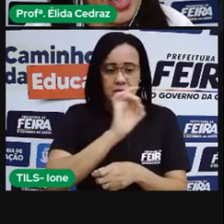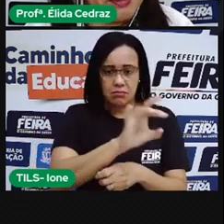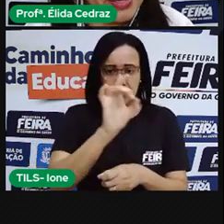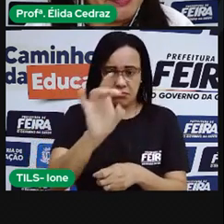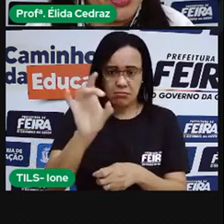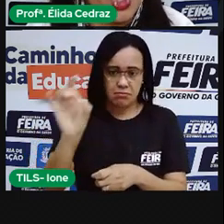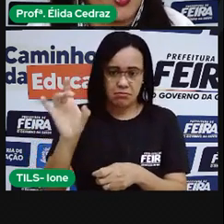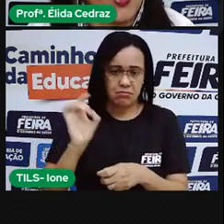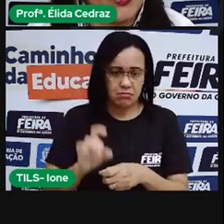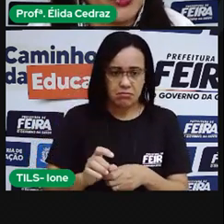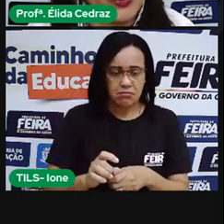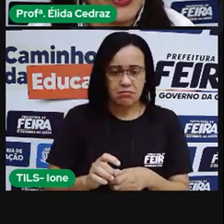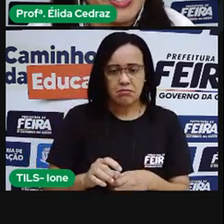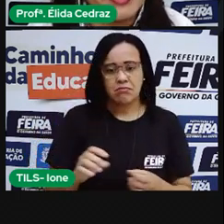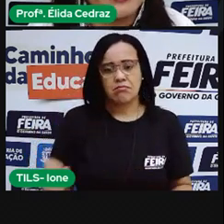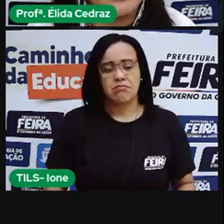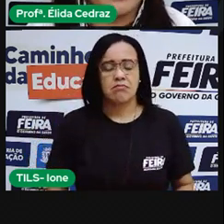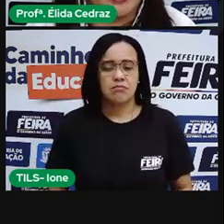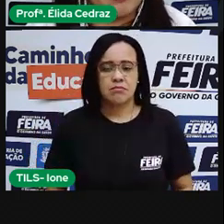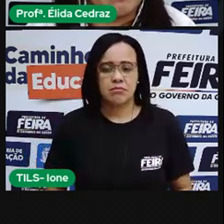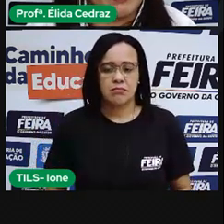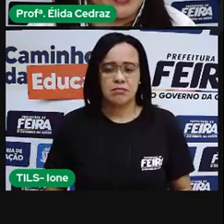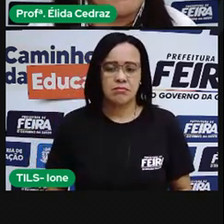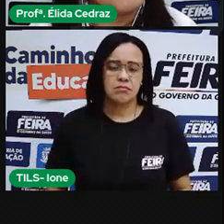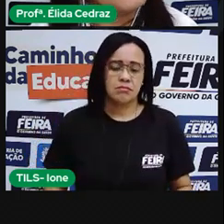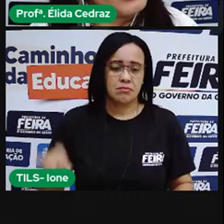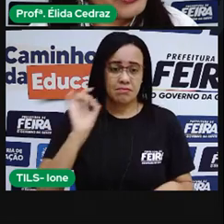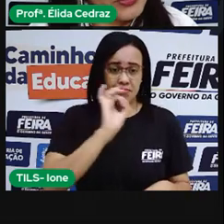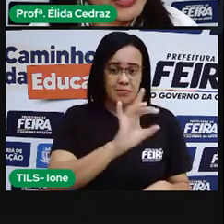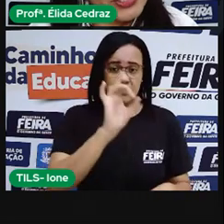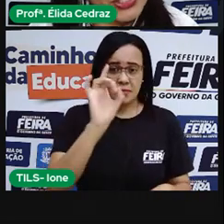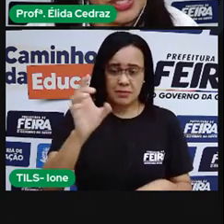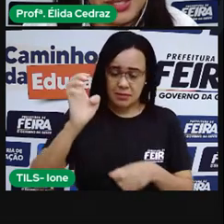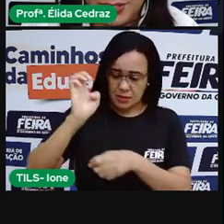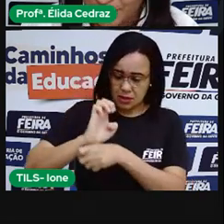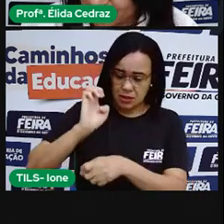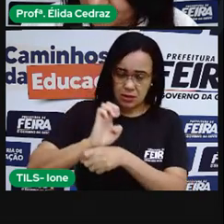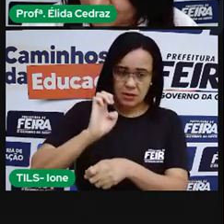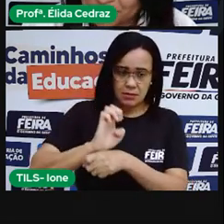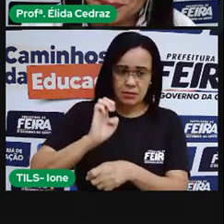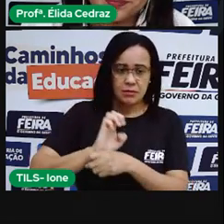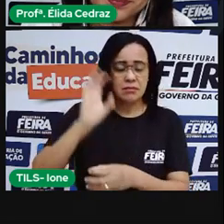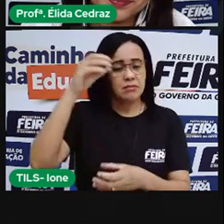Roraima, Rondônia, Amapá e Tocantins.